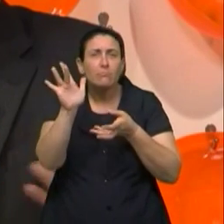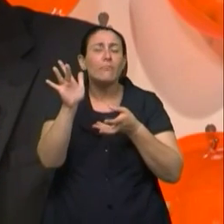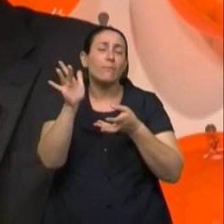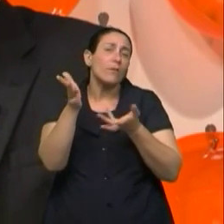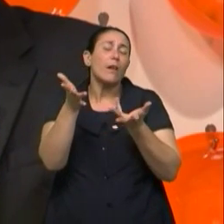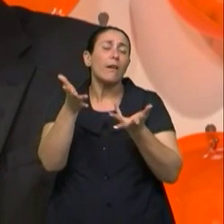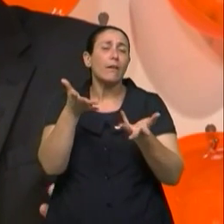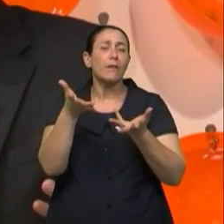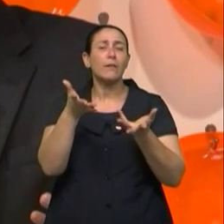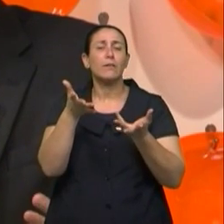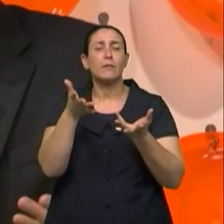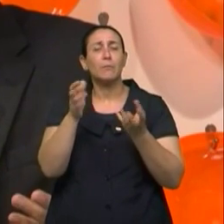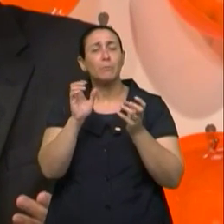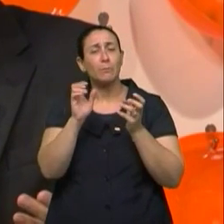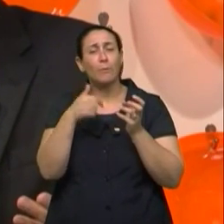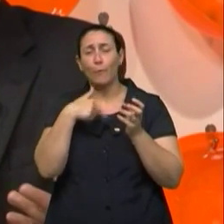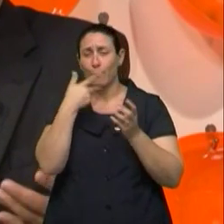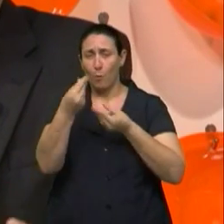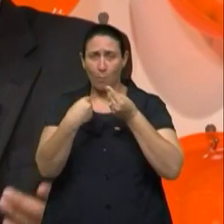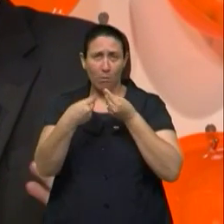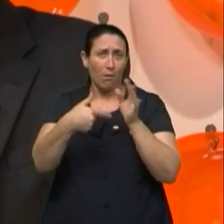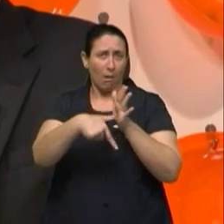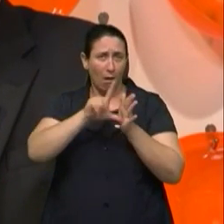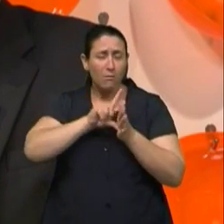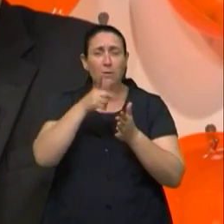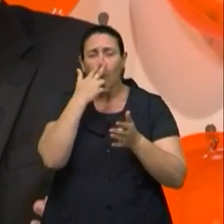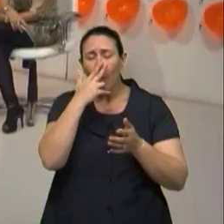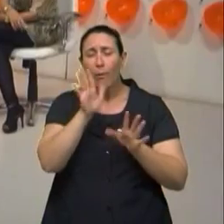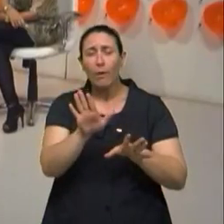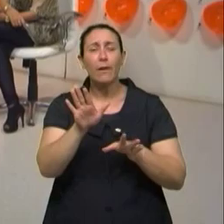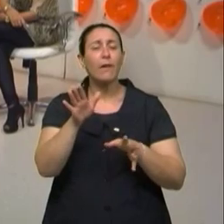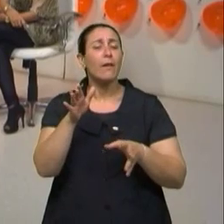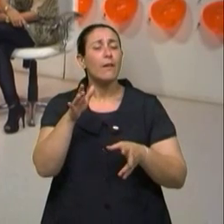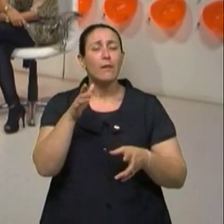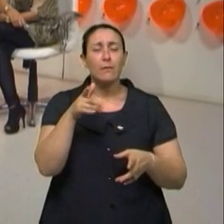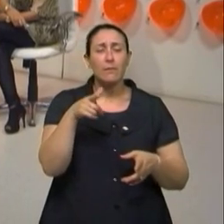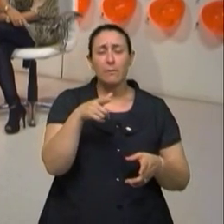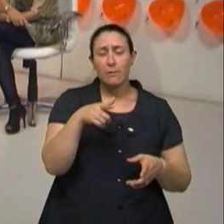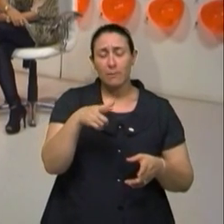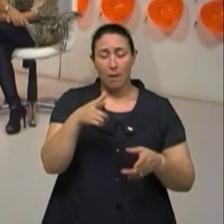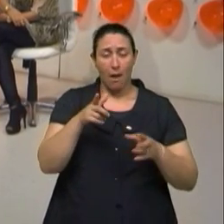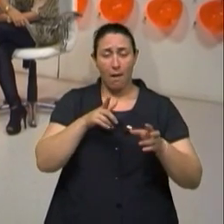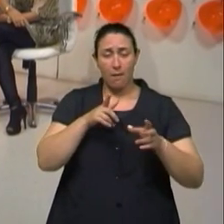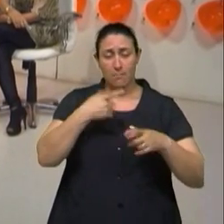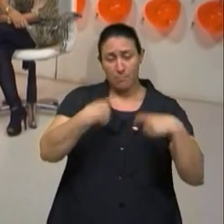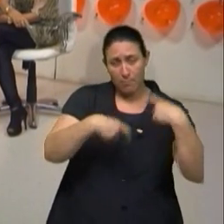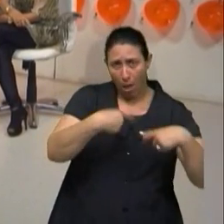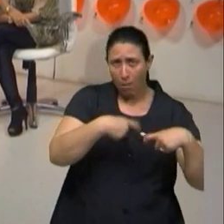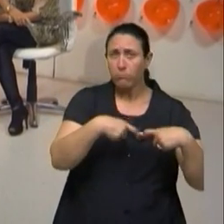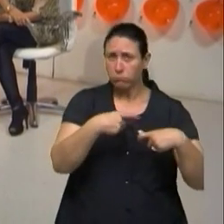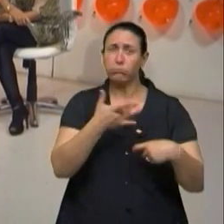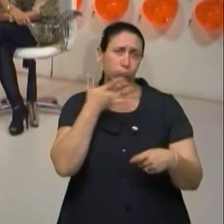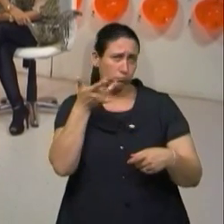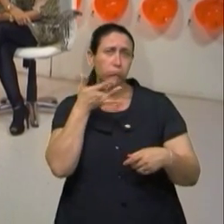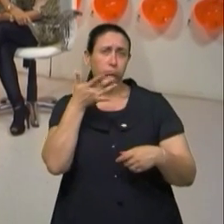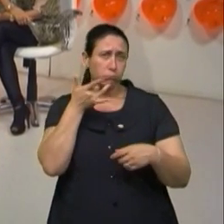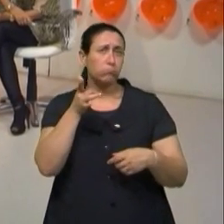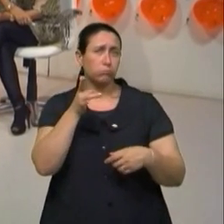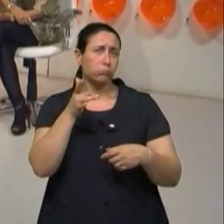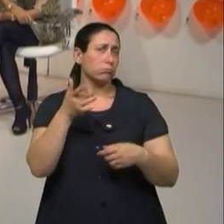com a facilidade de ter relação hoje em dia, seja por método